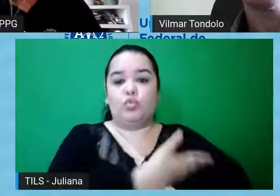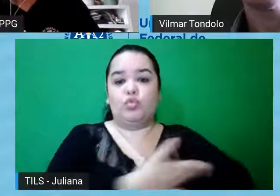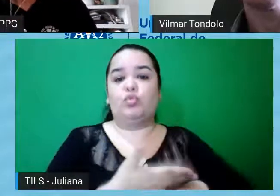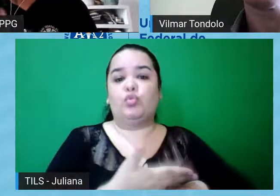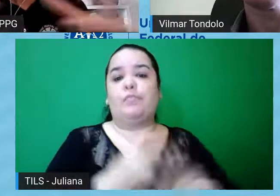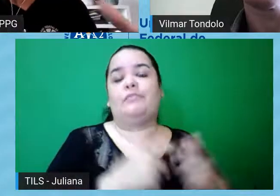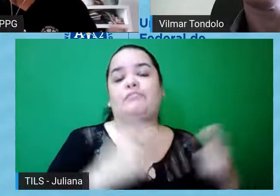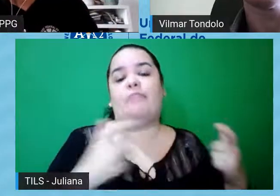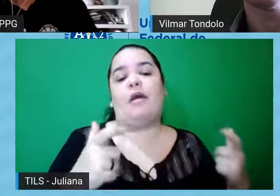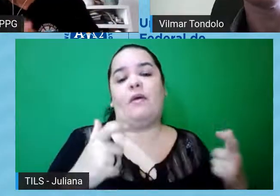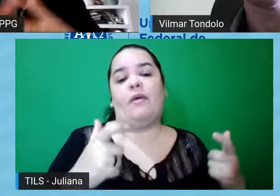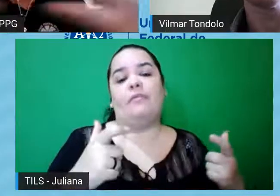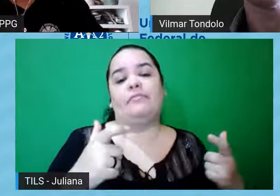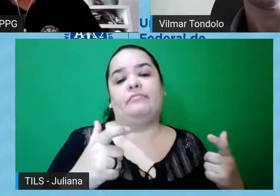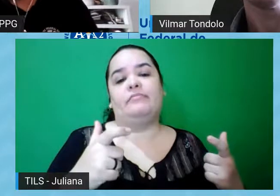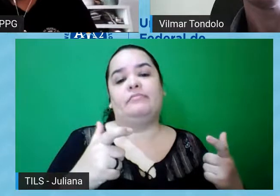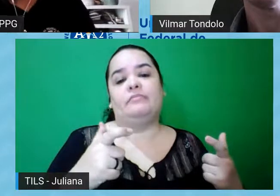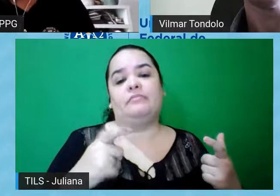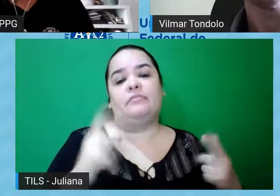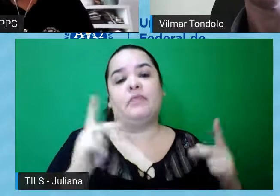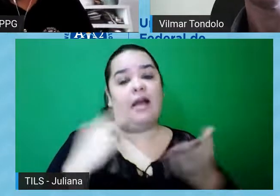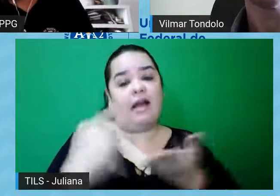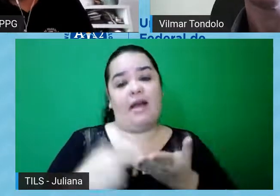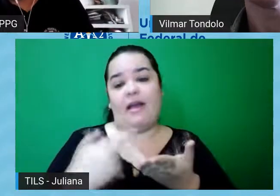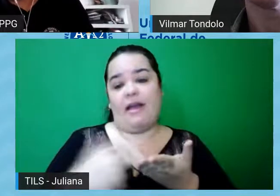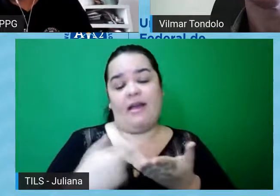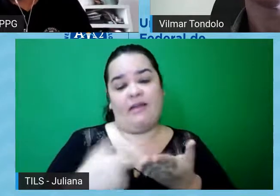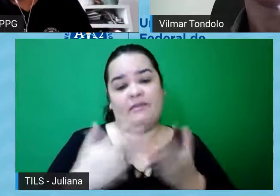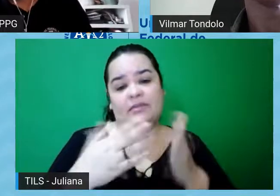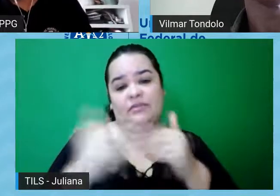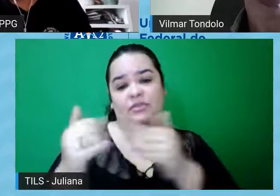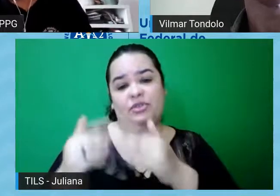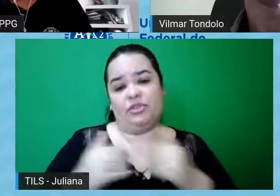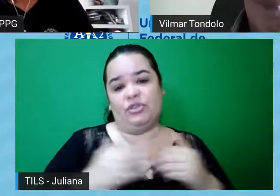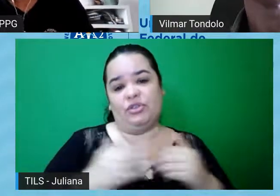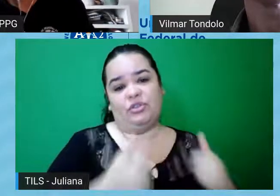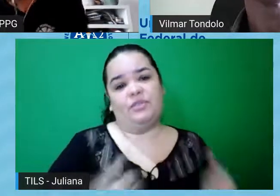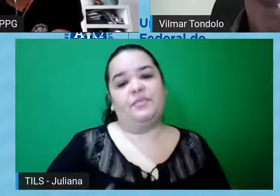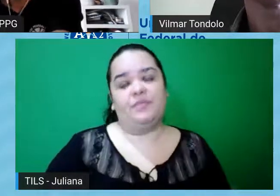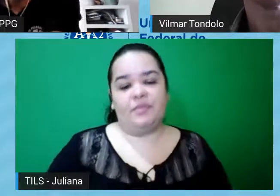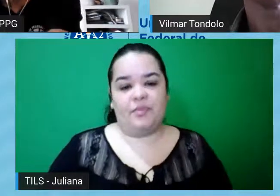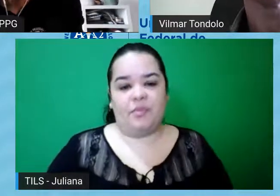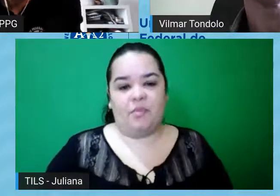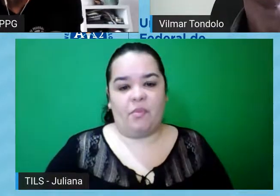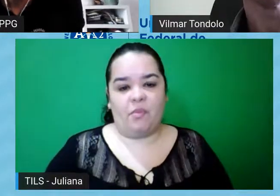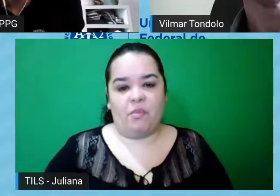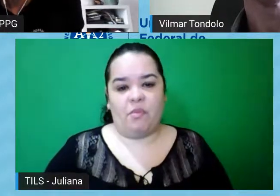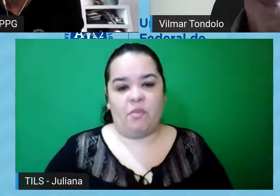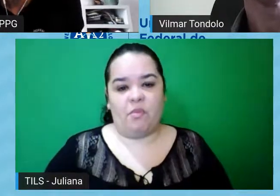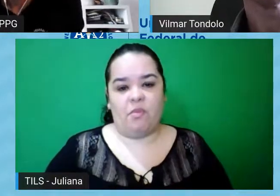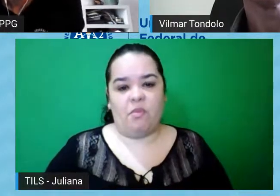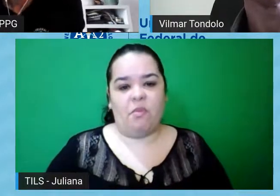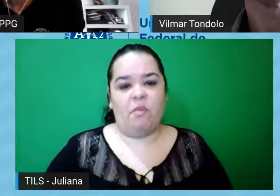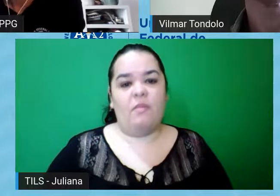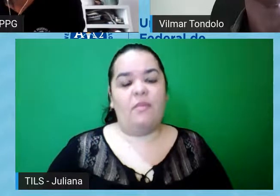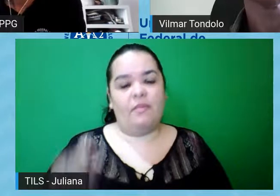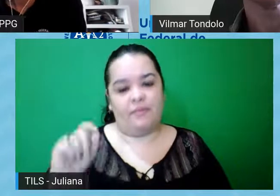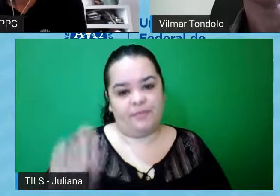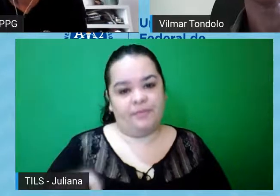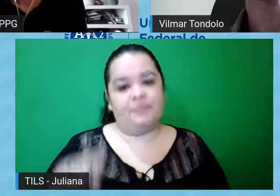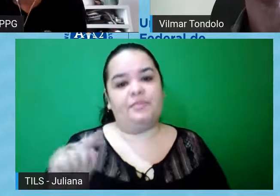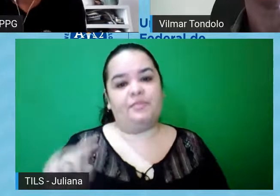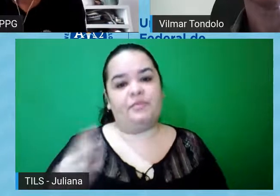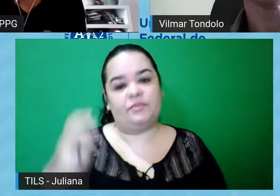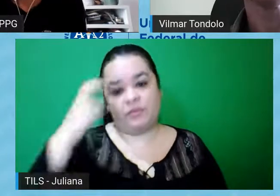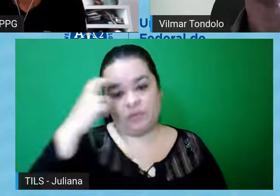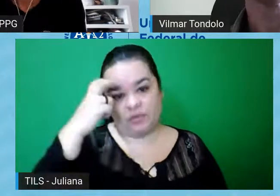e disseminação, obviamente, que as revistas começam a ter também, daqui a pouco, essa exigência, o que também contribui para a consolidação da cultura,